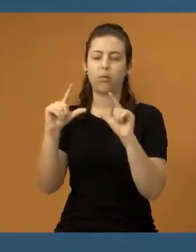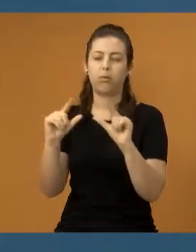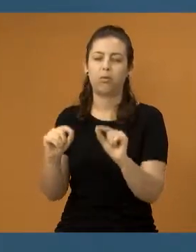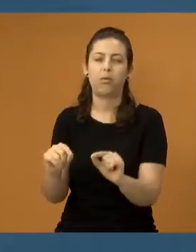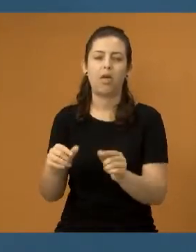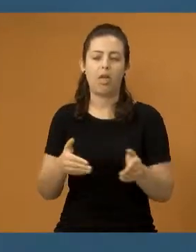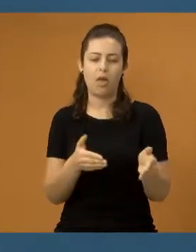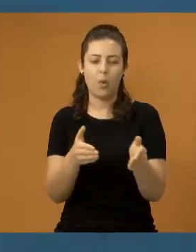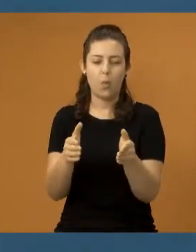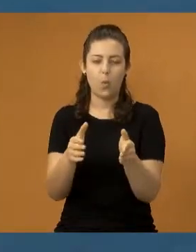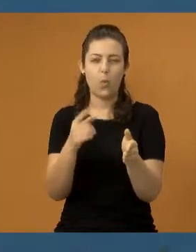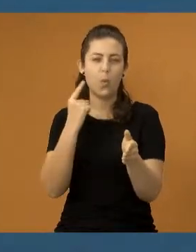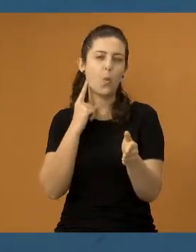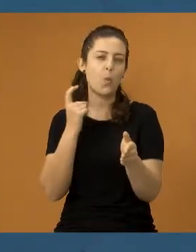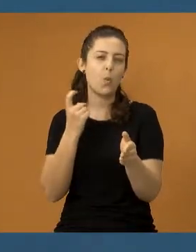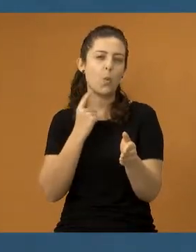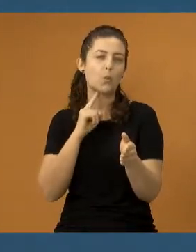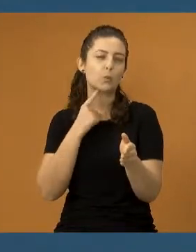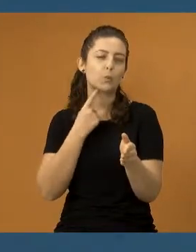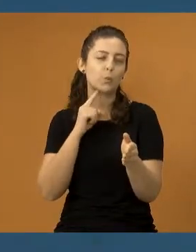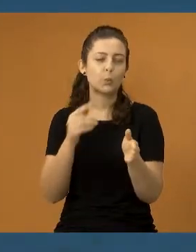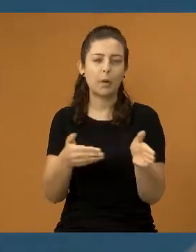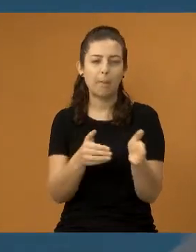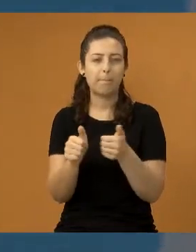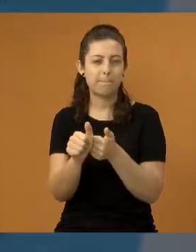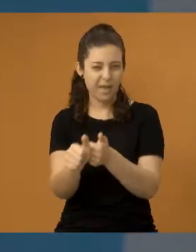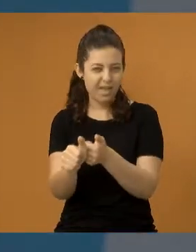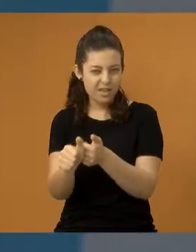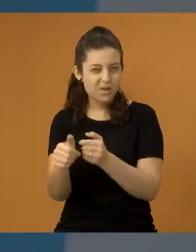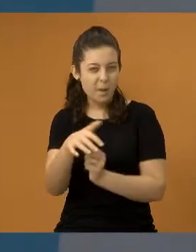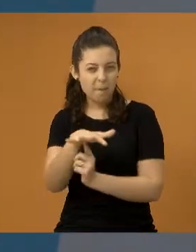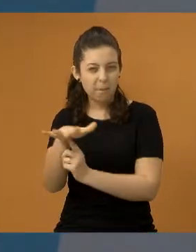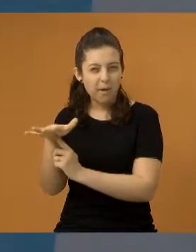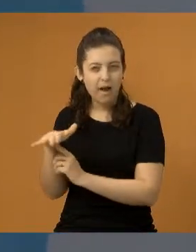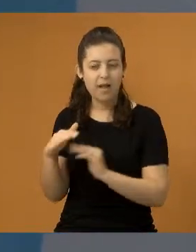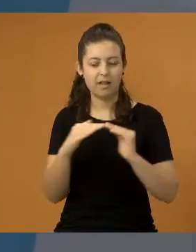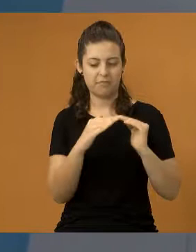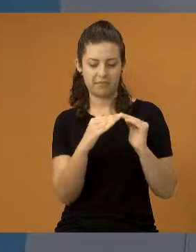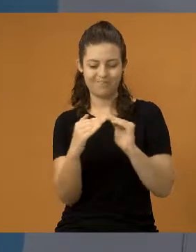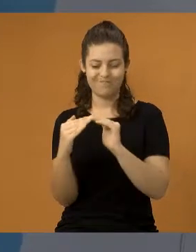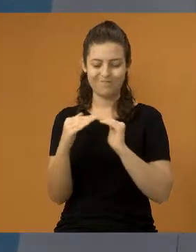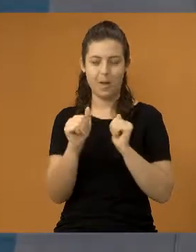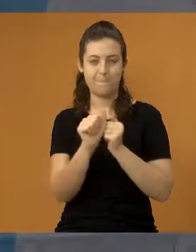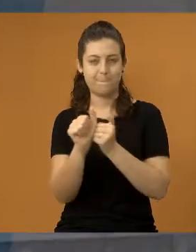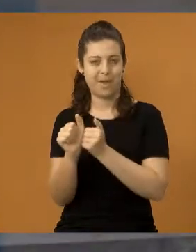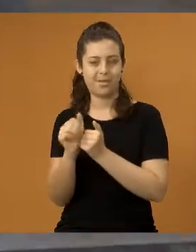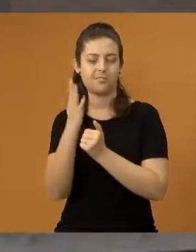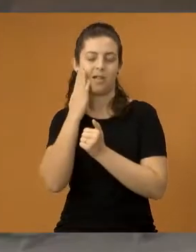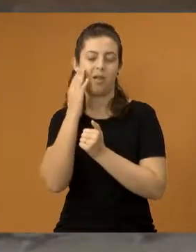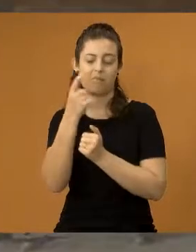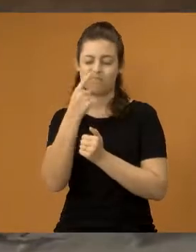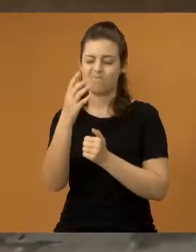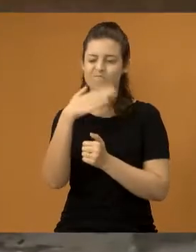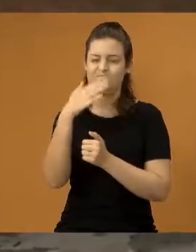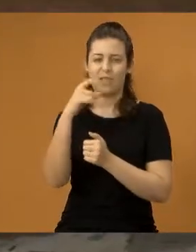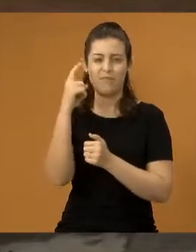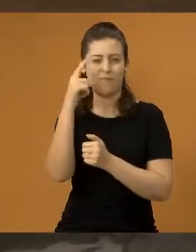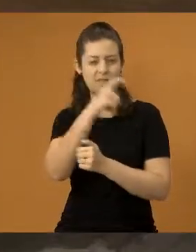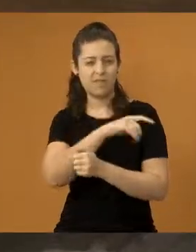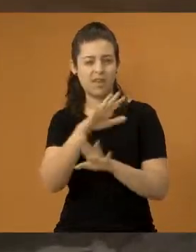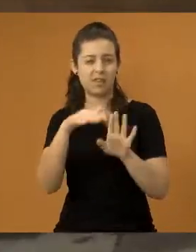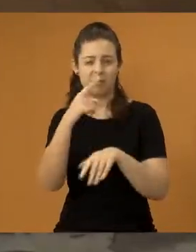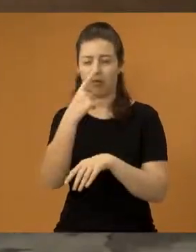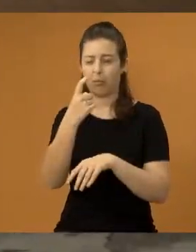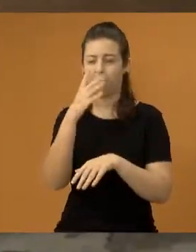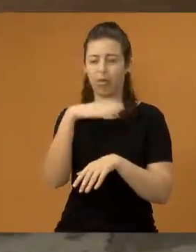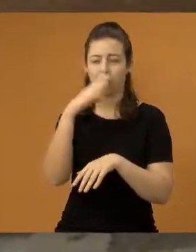córrego, perto do parque da cidade. A população que usa o parque ou mora naquelas mediações sabe do que estou falando. Às vezes, o